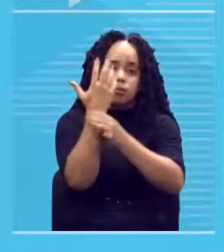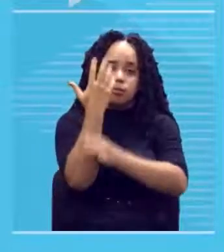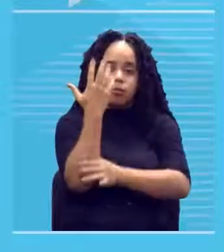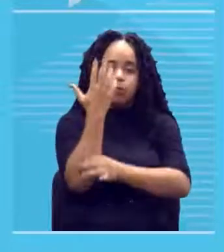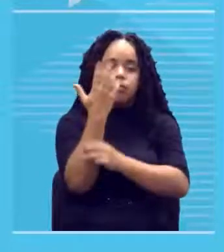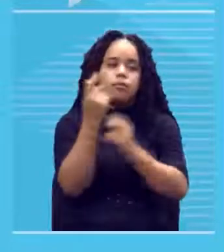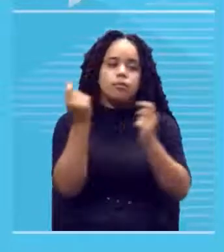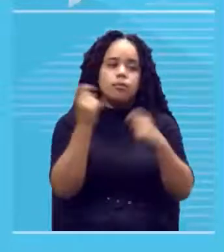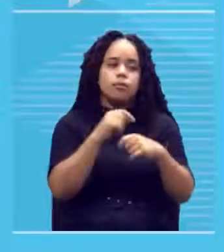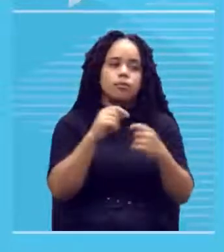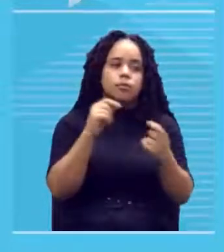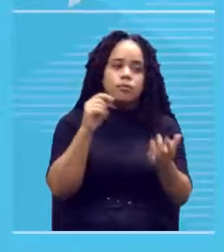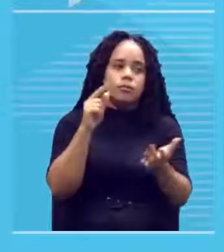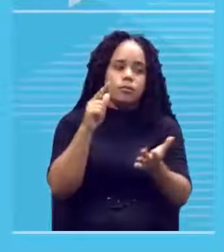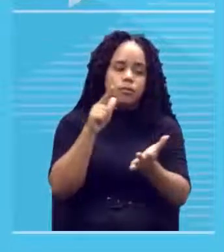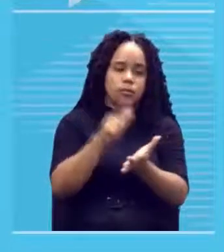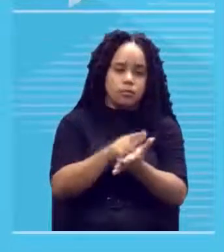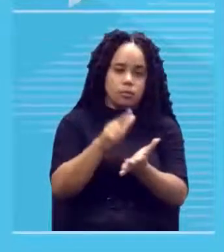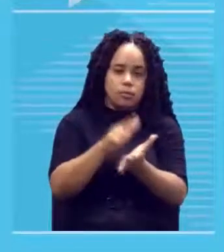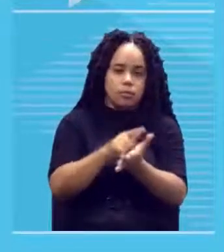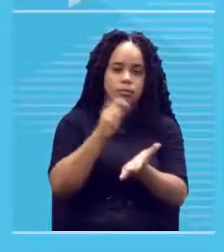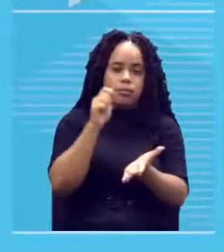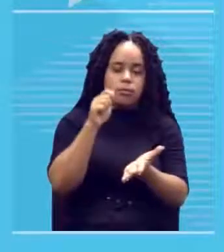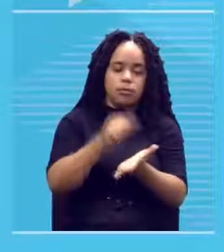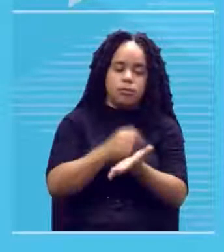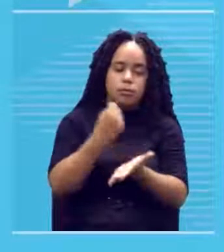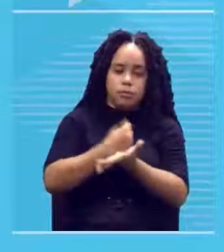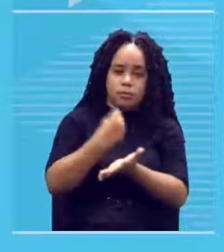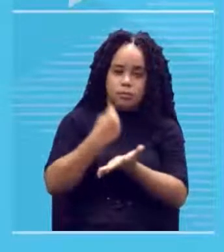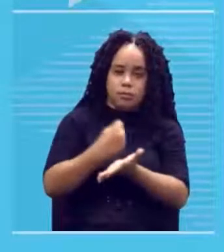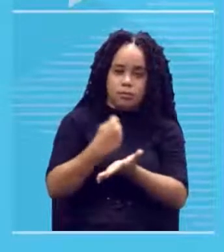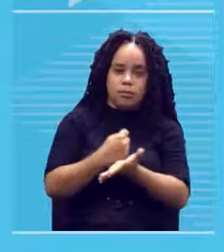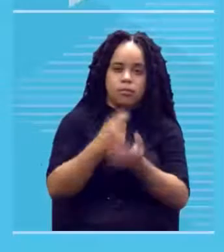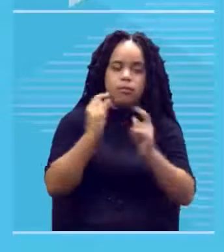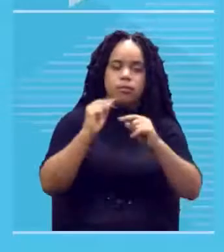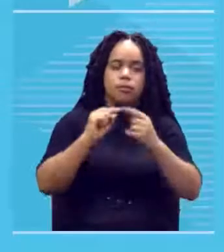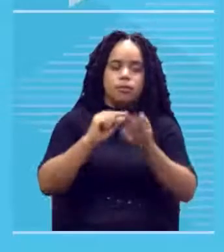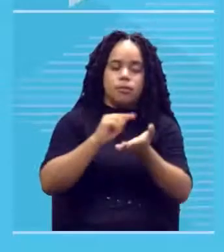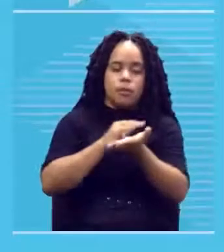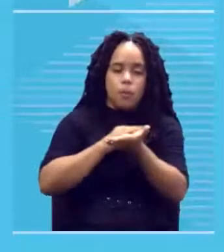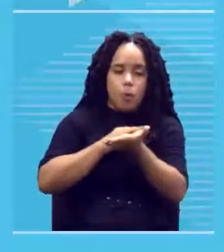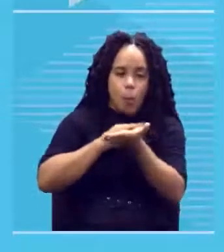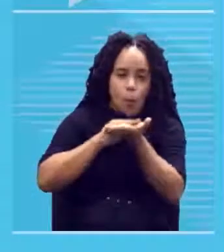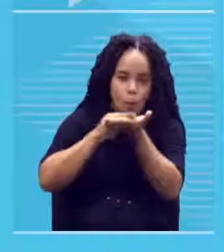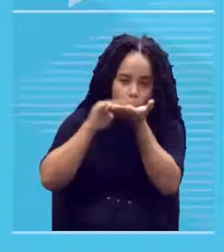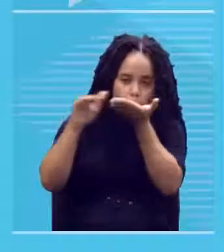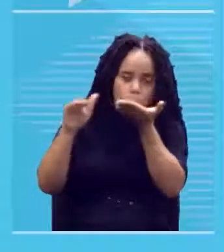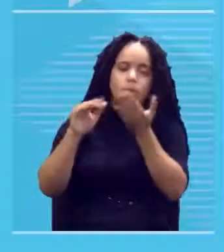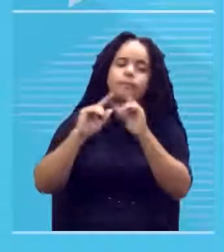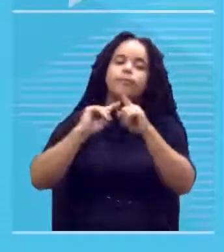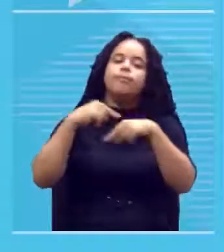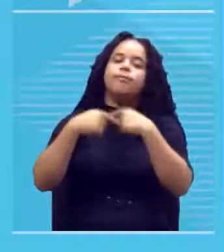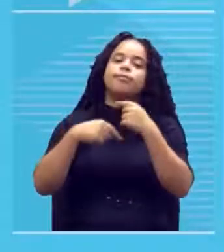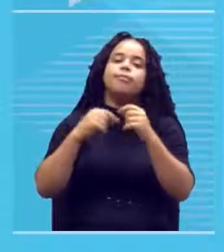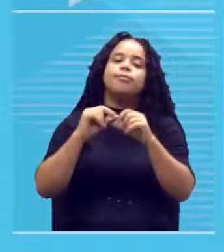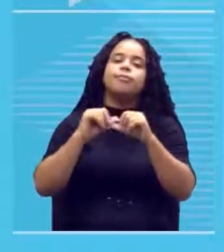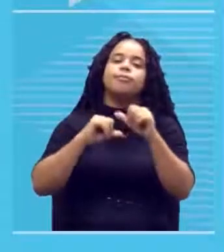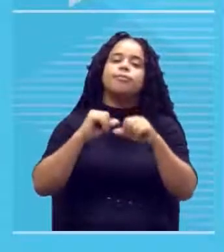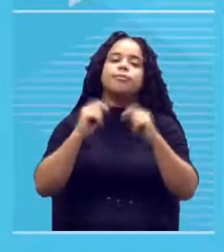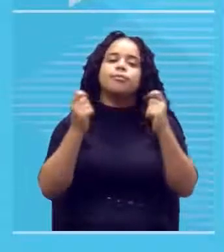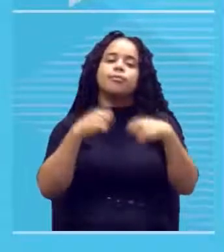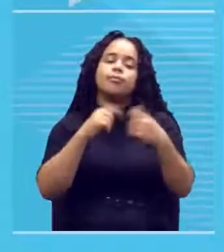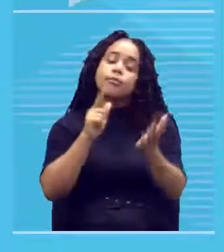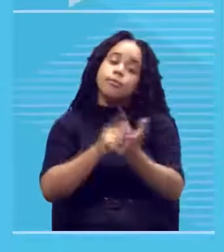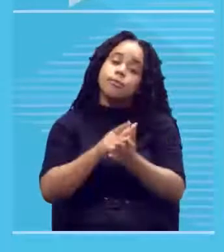amassado transformado numa lâmina depois ele é trançado essas lâminas são trançadas e se faz uma superfície para